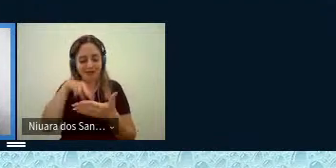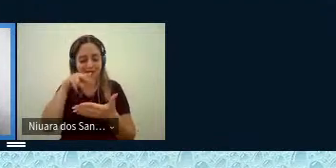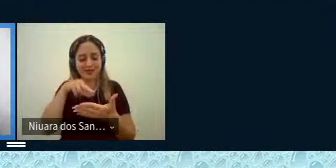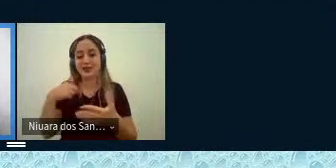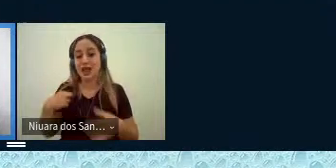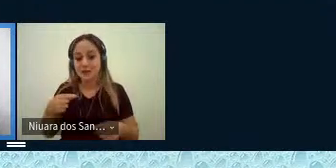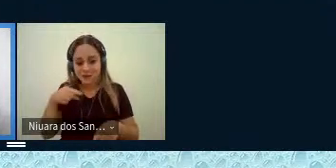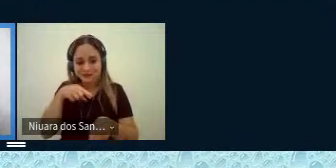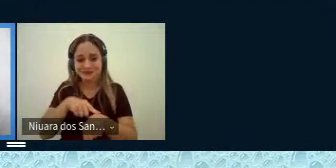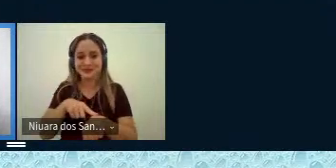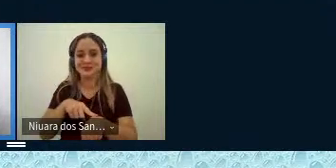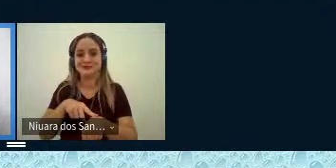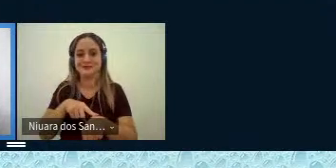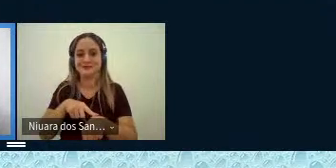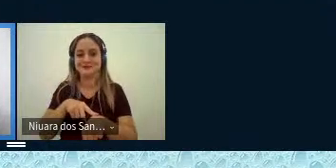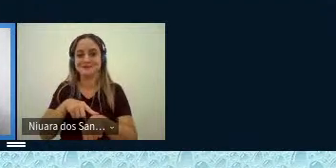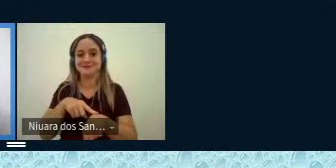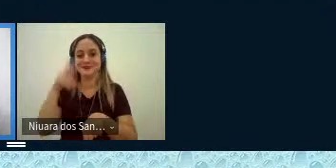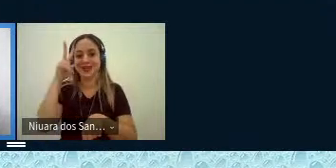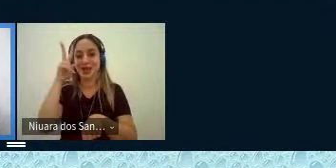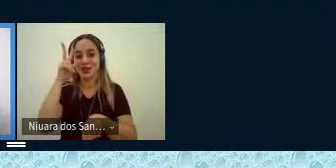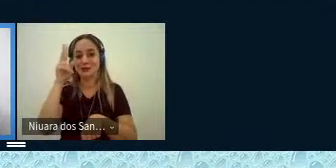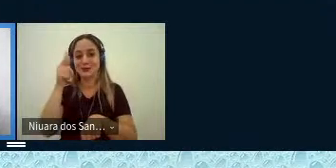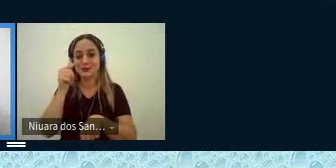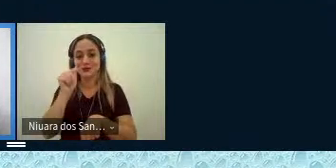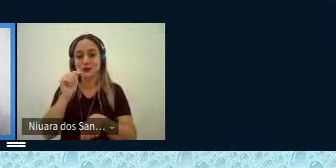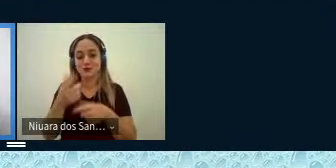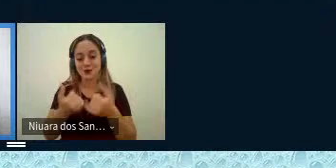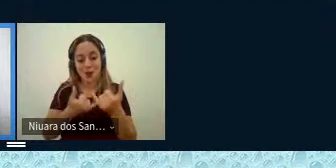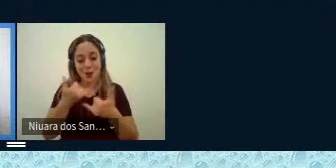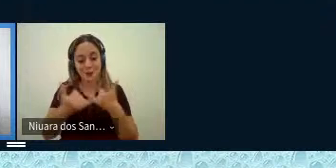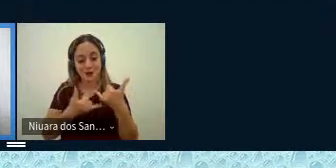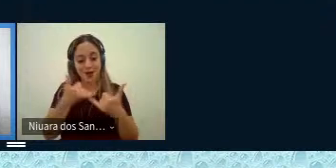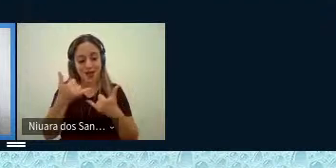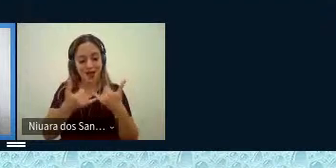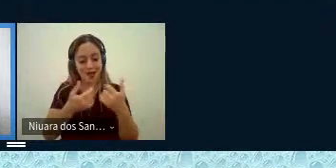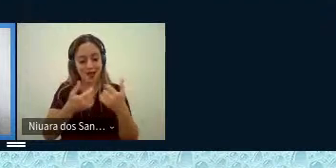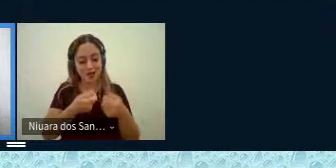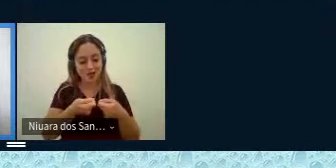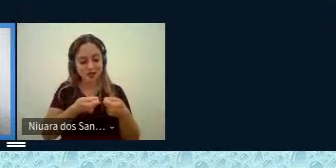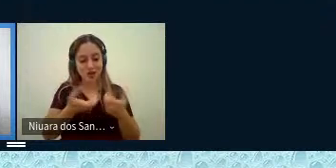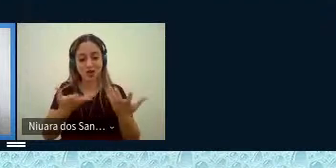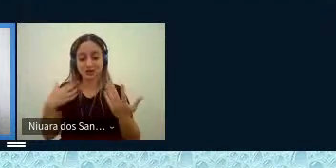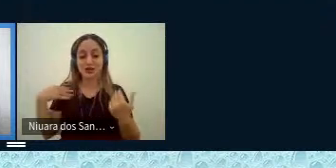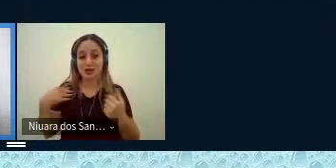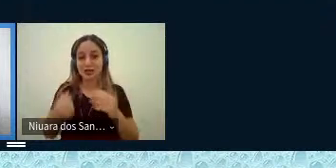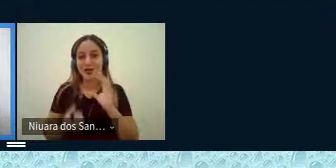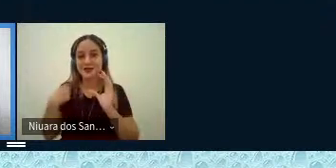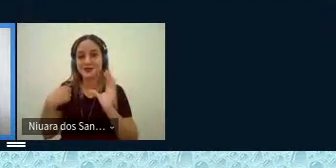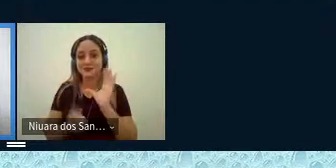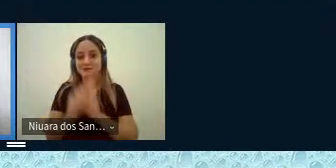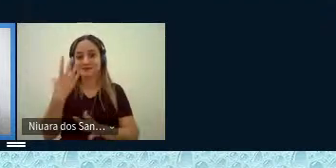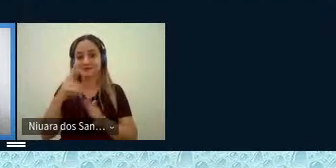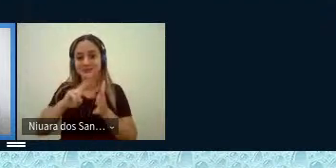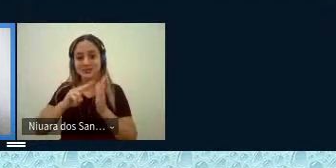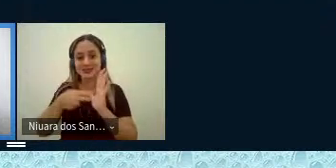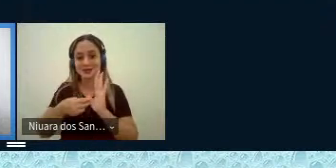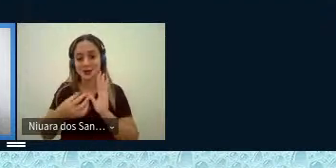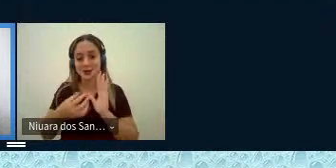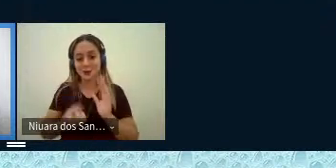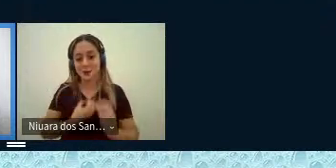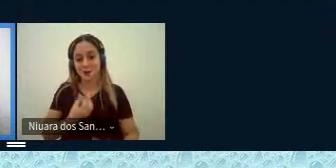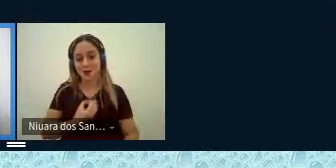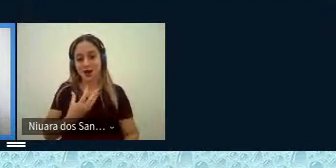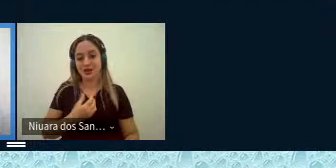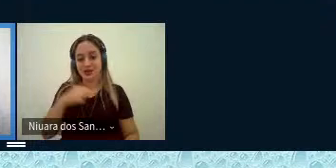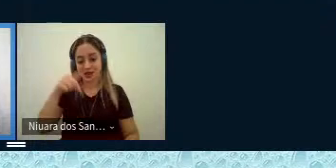foi nesse momento que eu relembrei desses jogos e brinquedos e surgiu a ideia do glossário dos significados poéticos